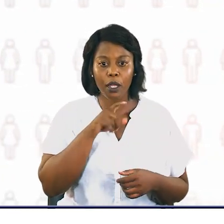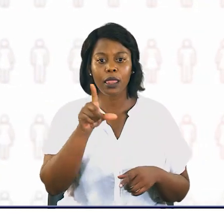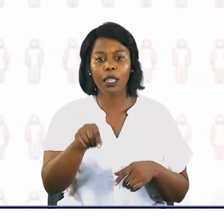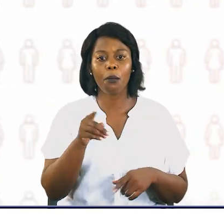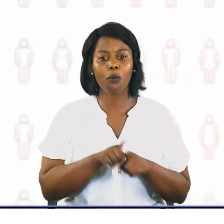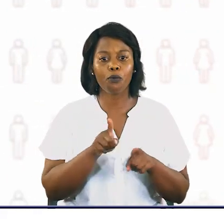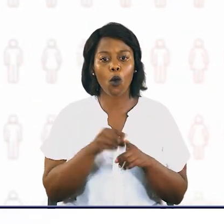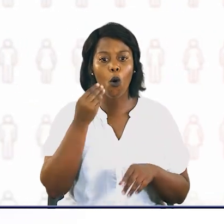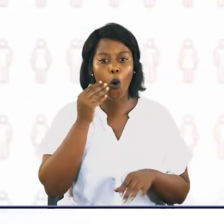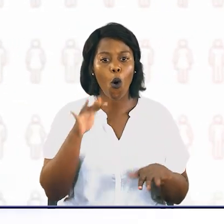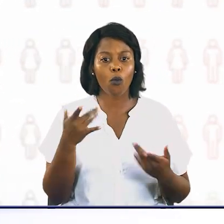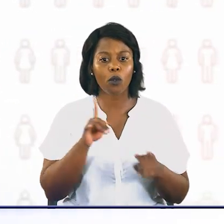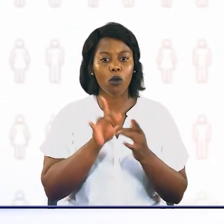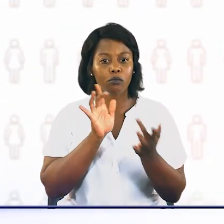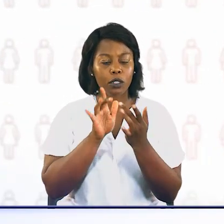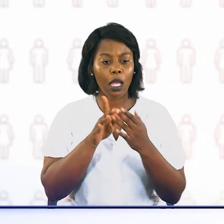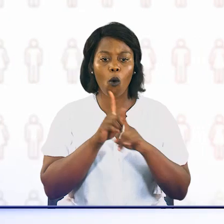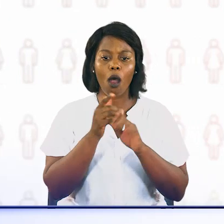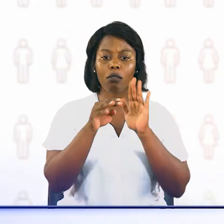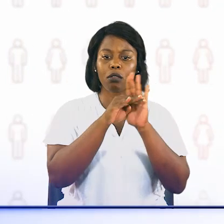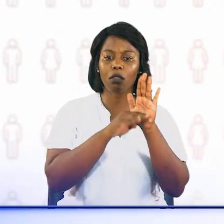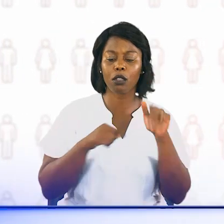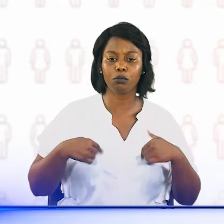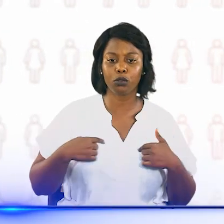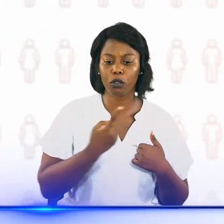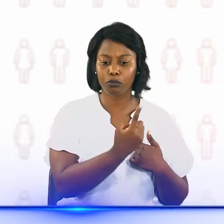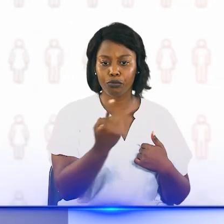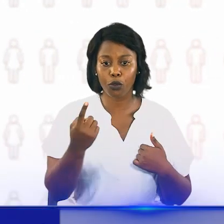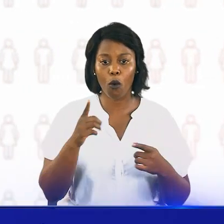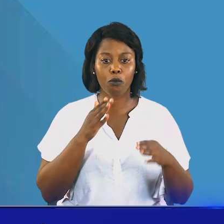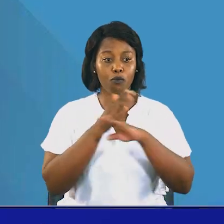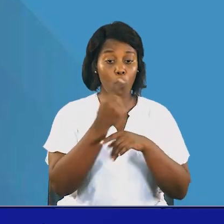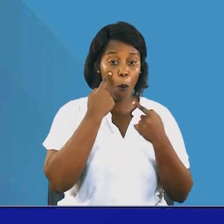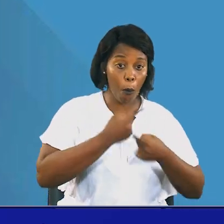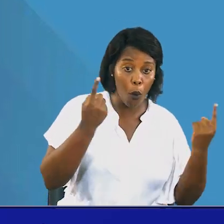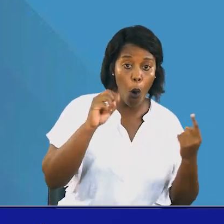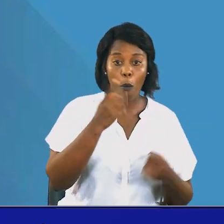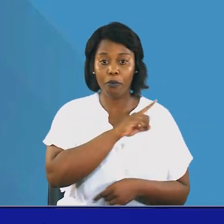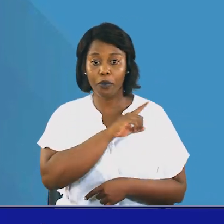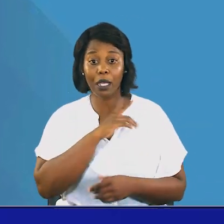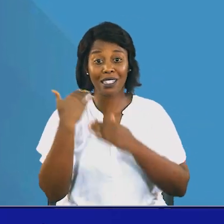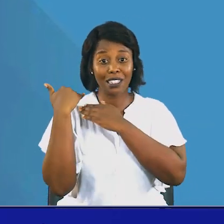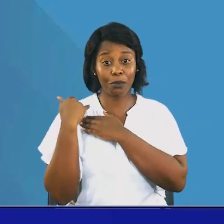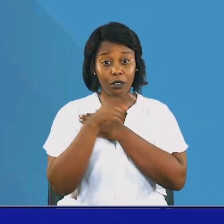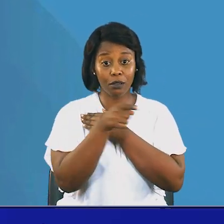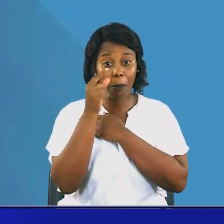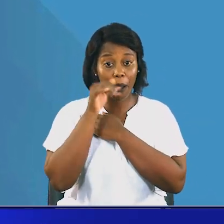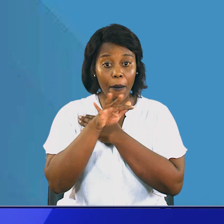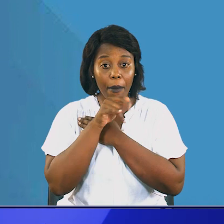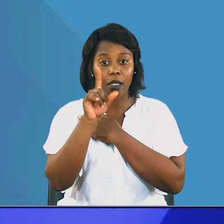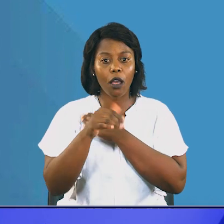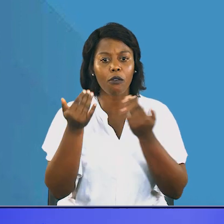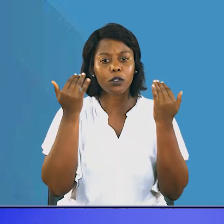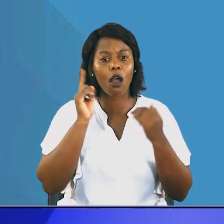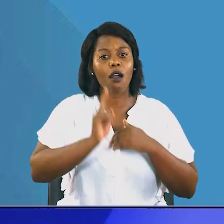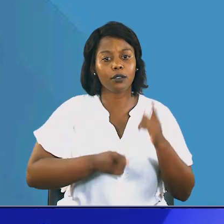ao nível dos tratadores de dados pessoais, quer sejam públicos ou privados, responsabilidade dos pais e dicas para